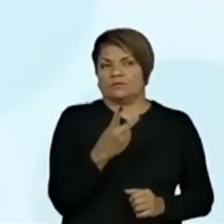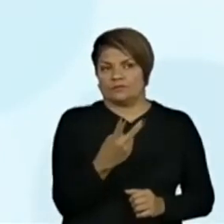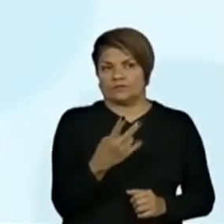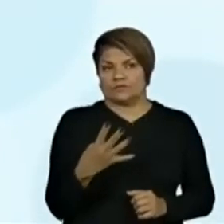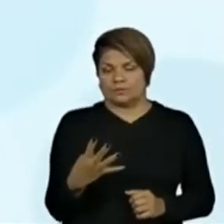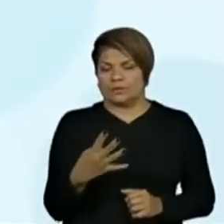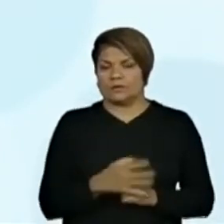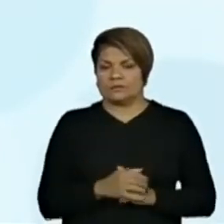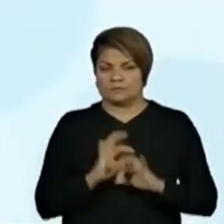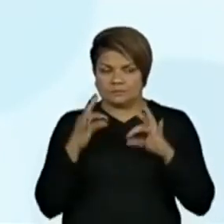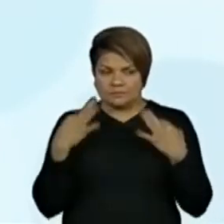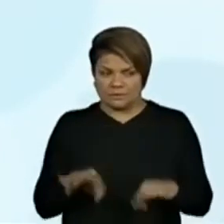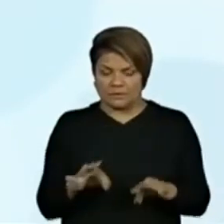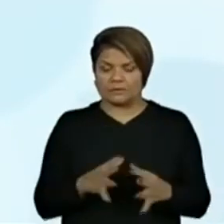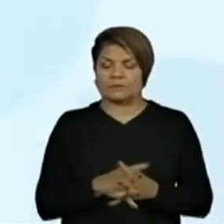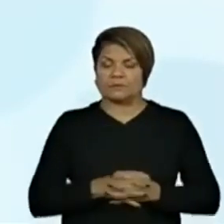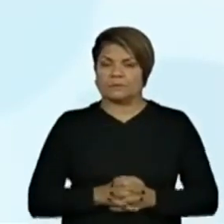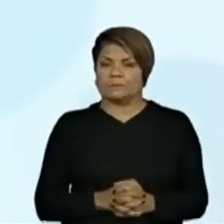Certo?